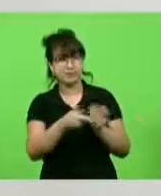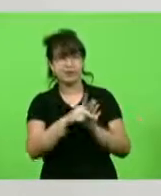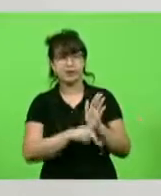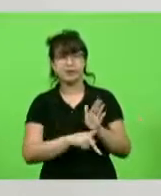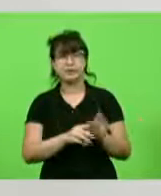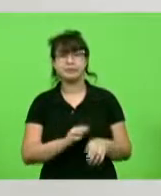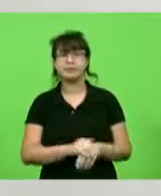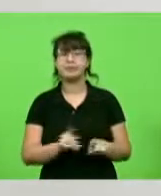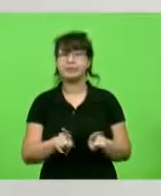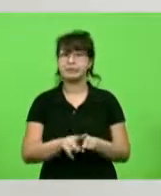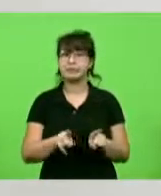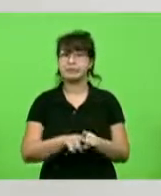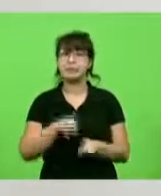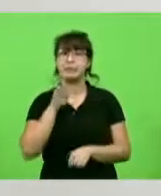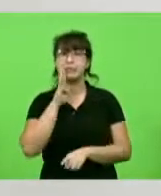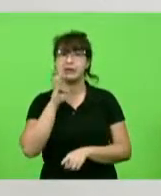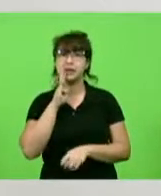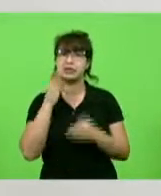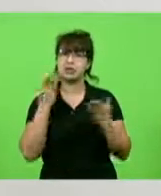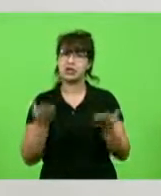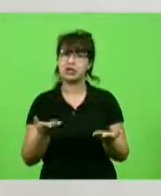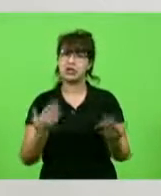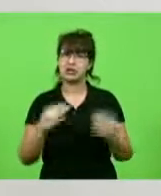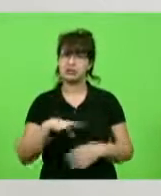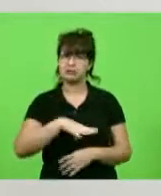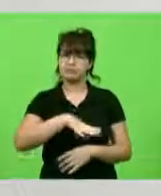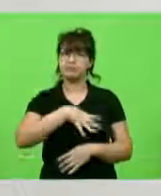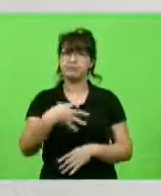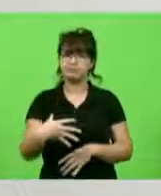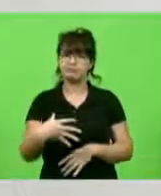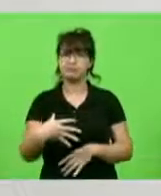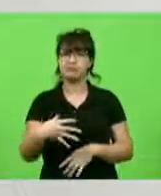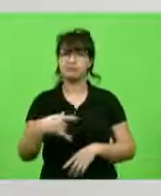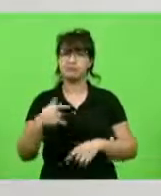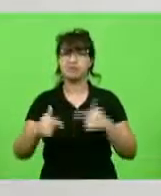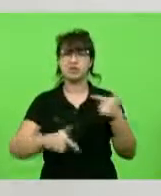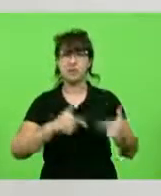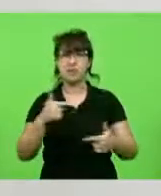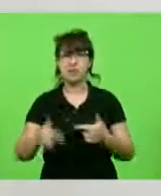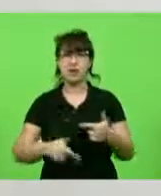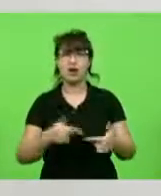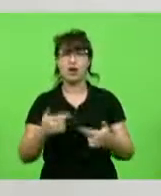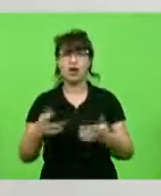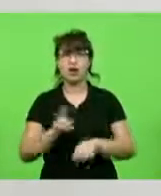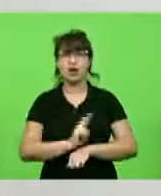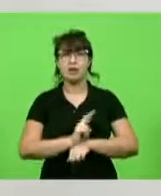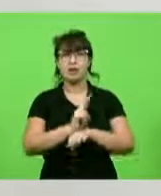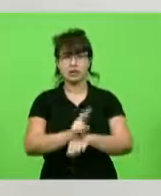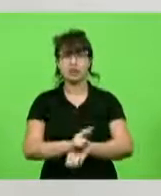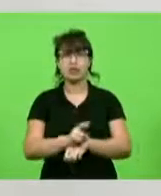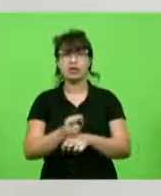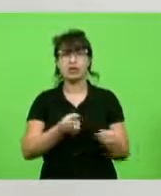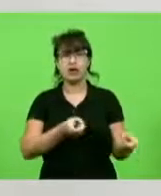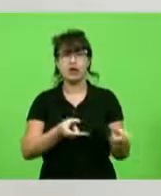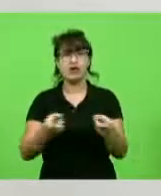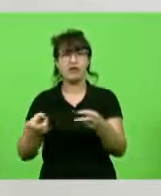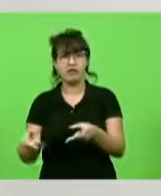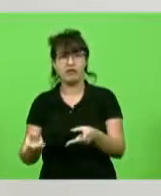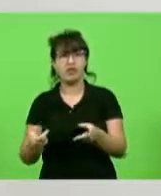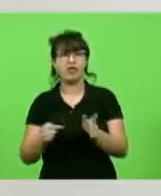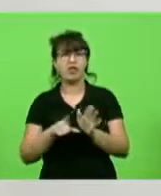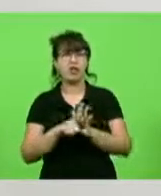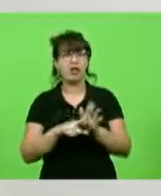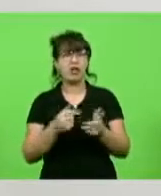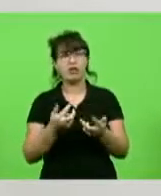dentro, que trabalhou interessantemente uma voz do varejo, uma voz do atacado aqui dentro. E nós sempre defendemos as mesmas